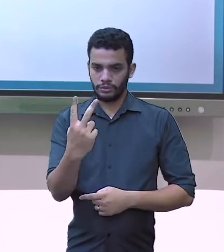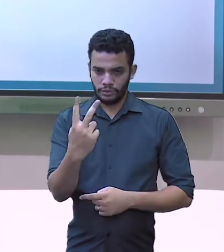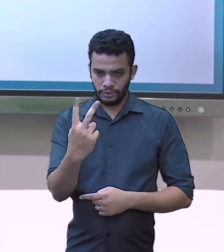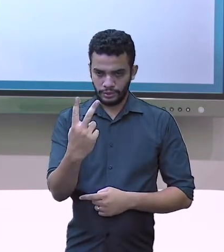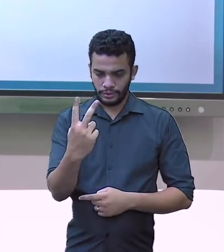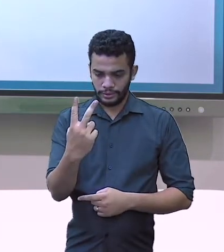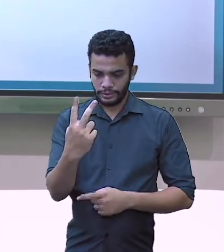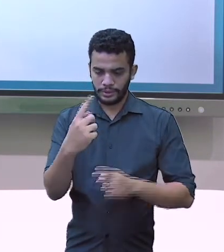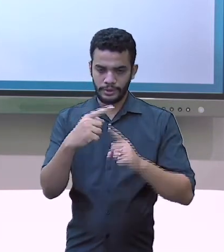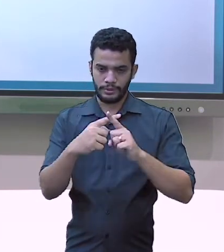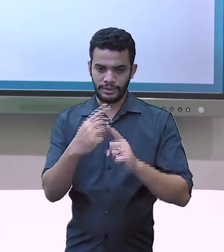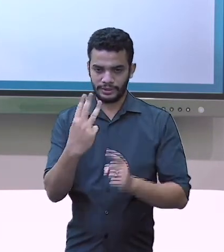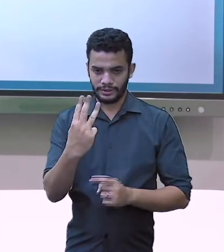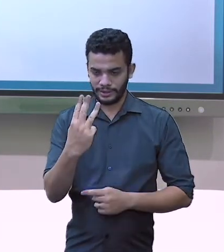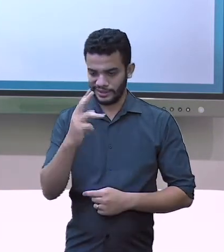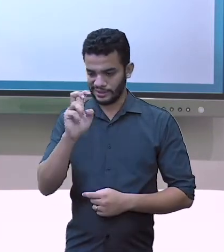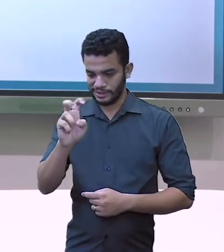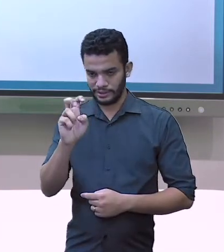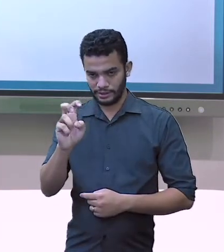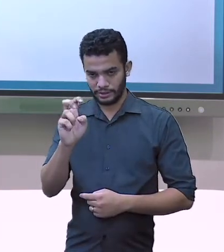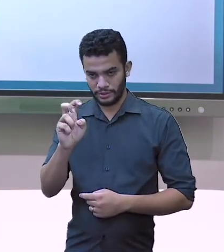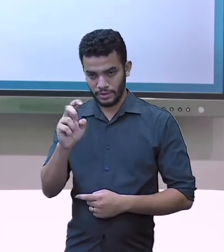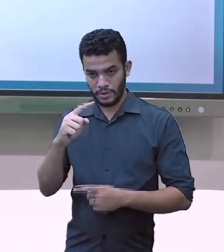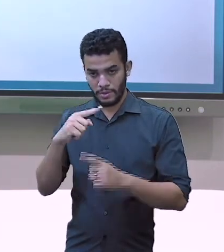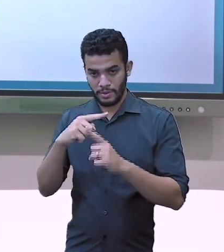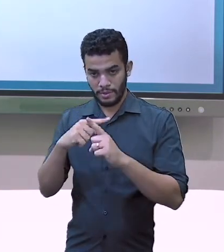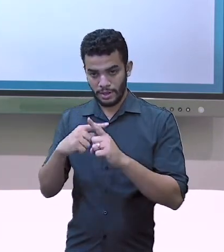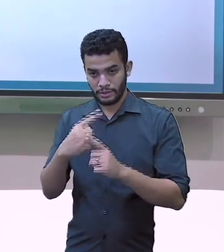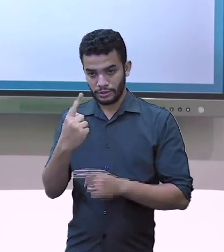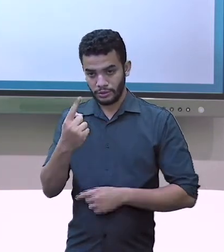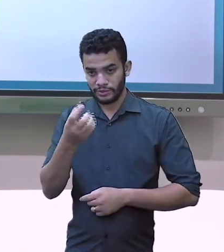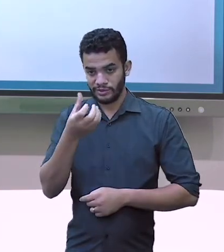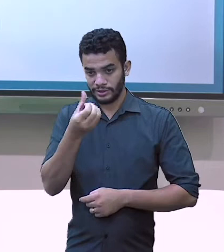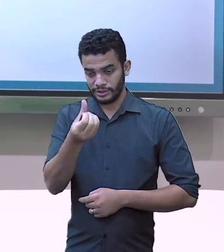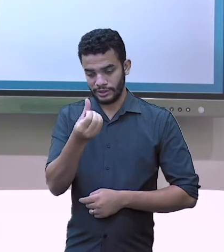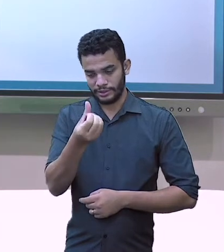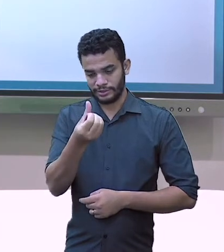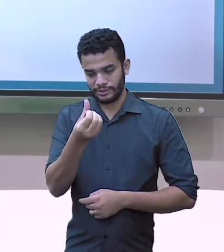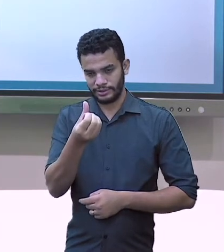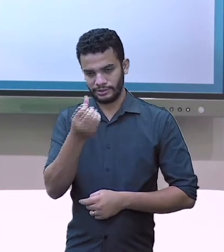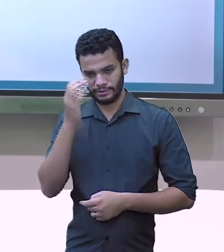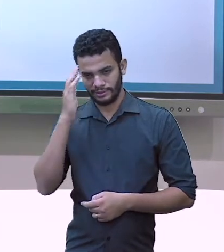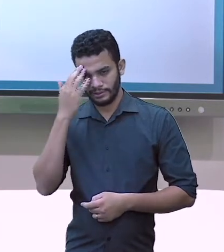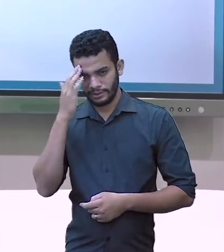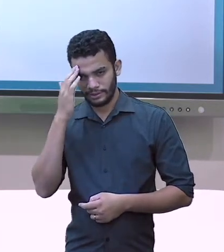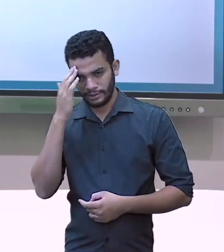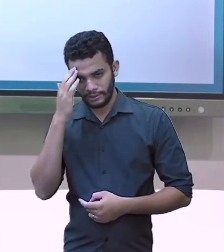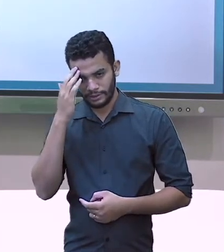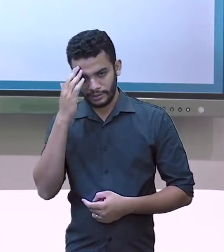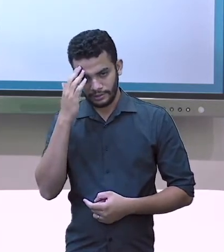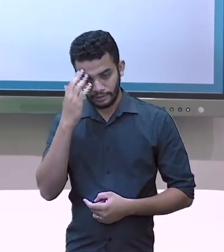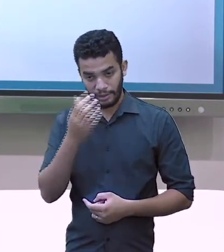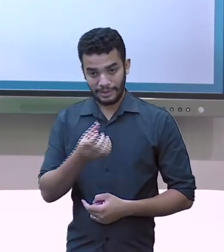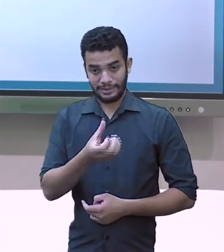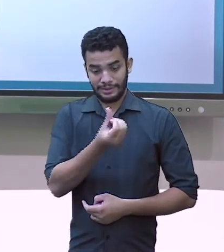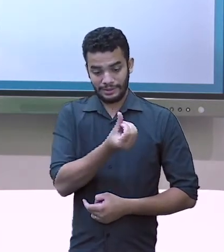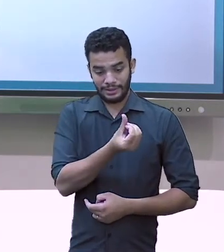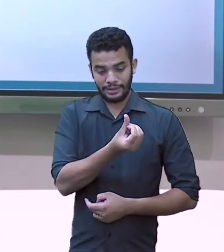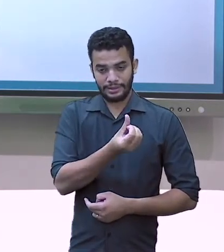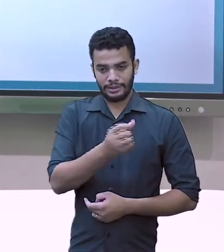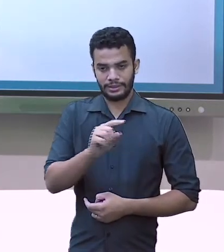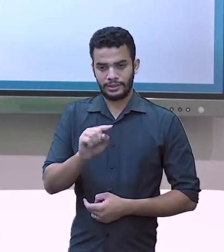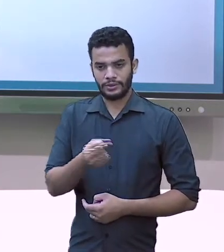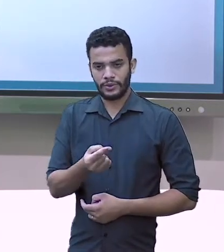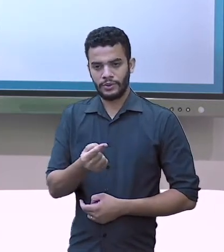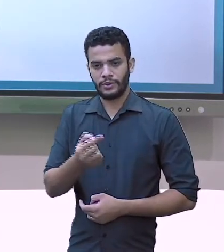Mais 3, 5. Mais 1, 6. Então, olha, vírgula embaixo de vírgula. Que número